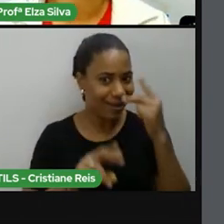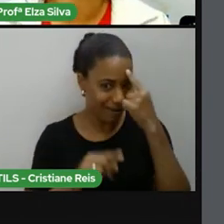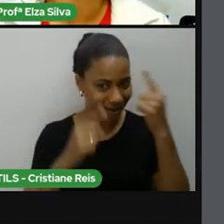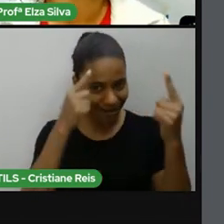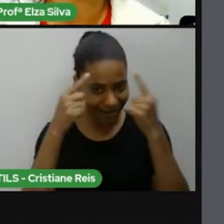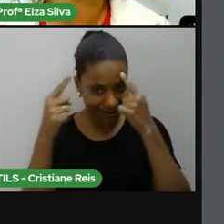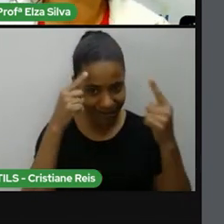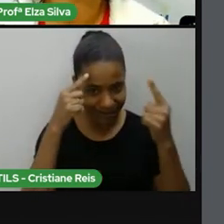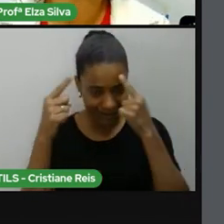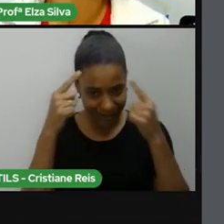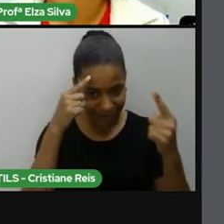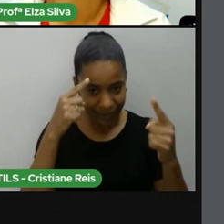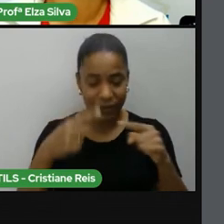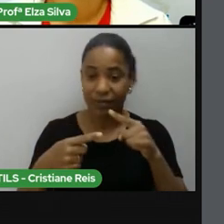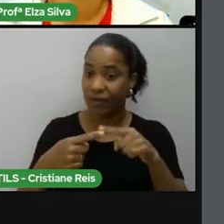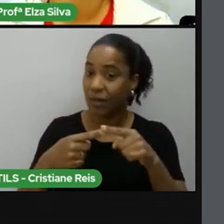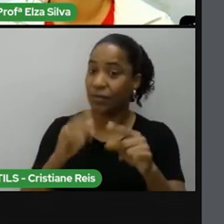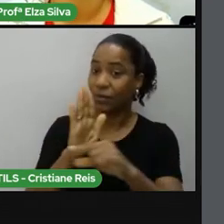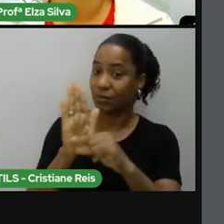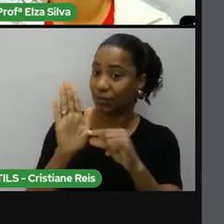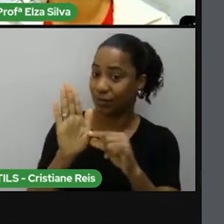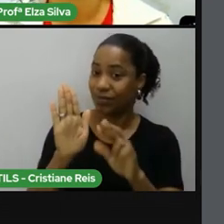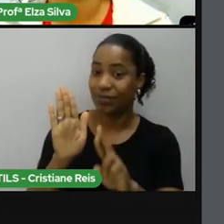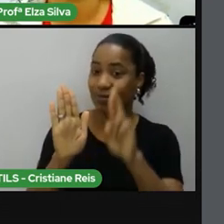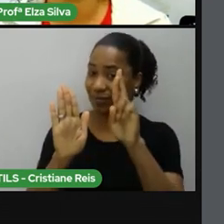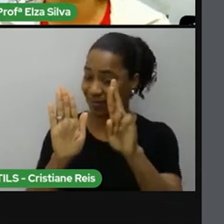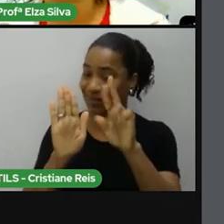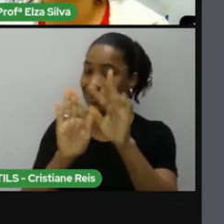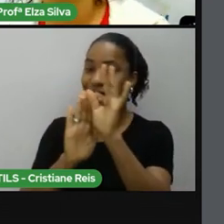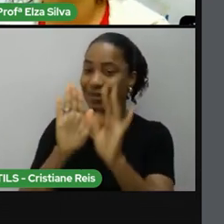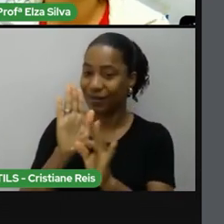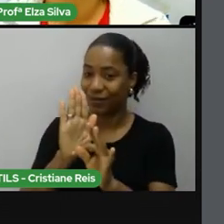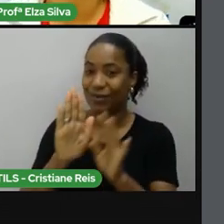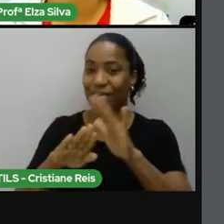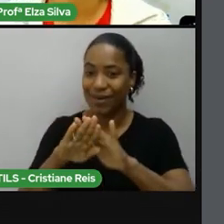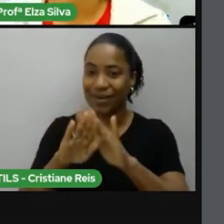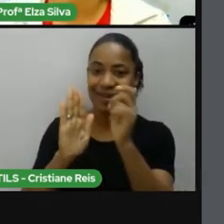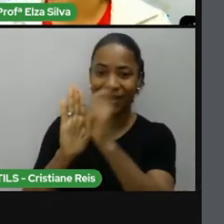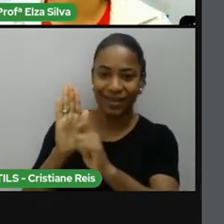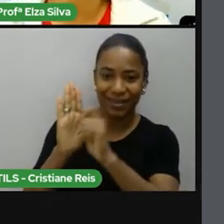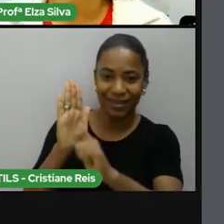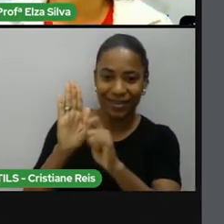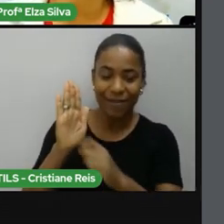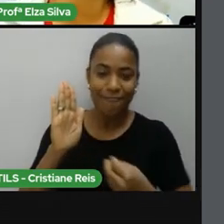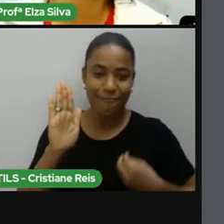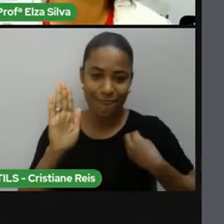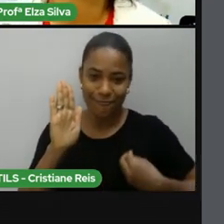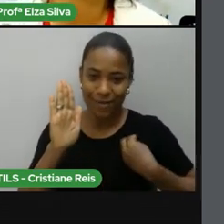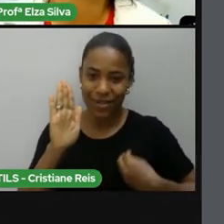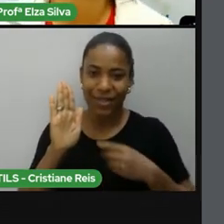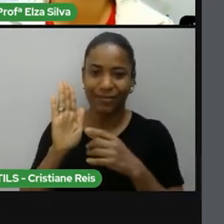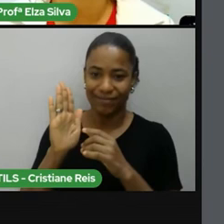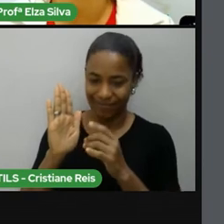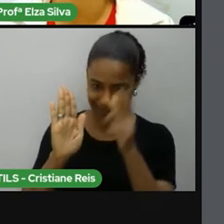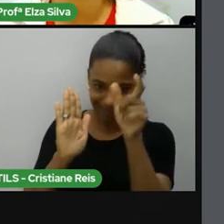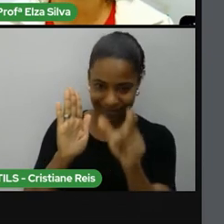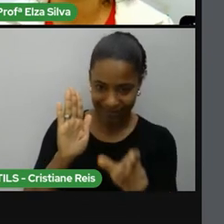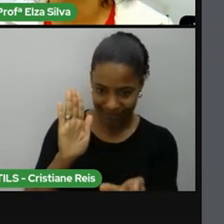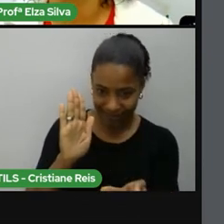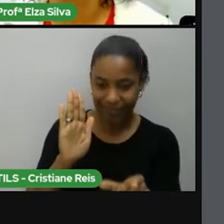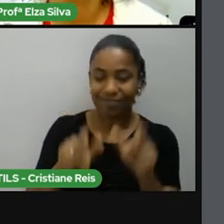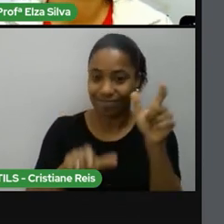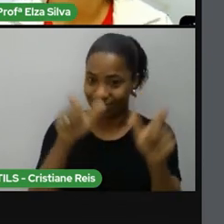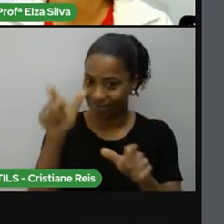Falamos sobre a biografia, que é um gênero textual escrito para destacar fatos marcantes da vida de